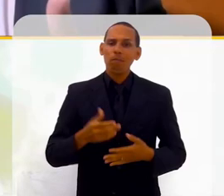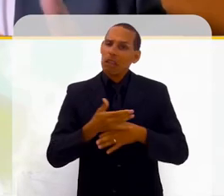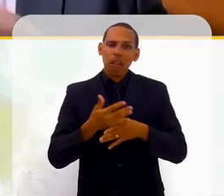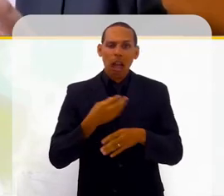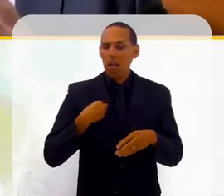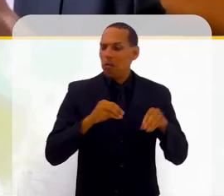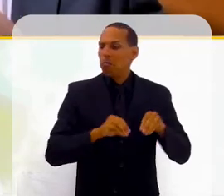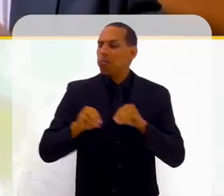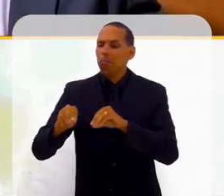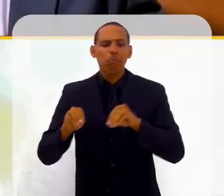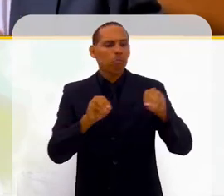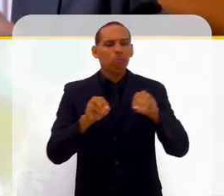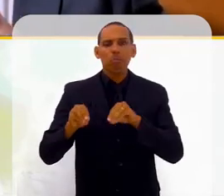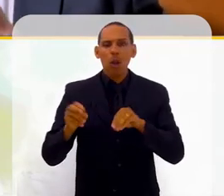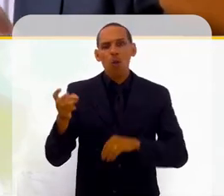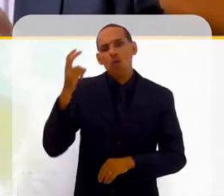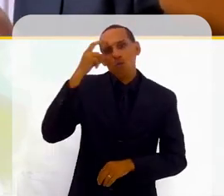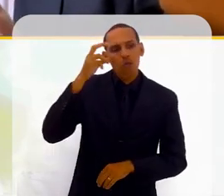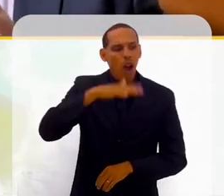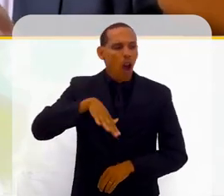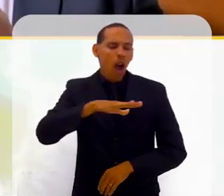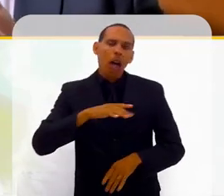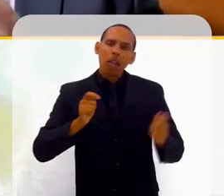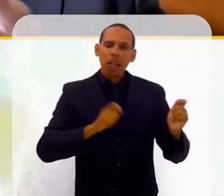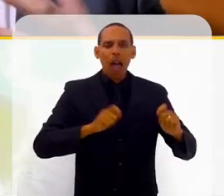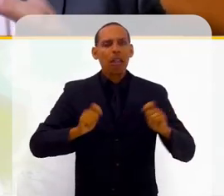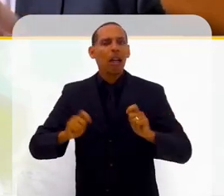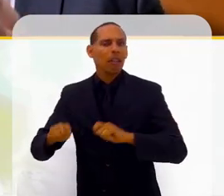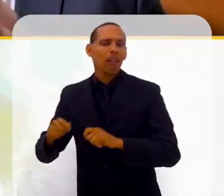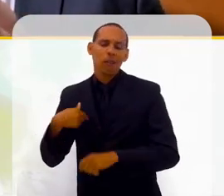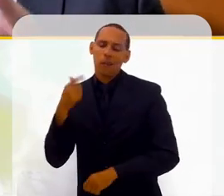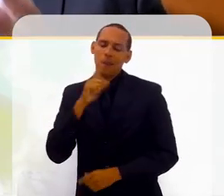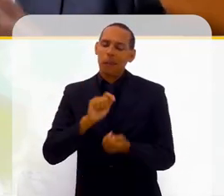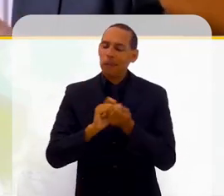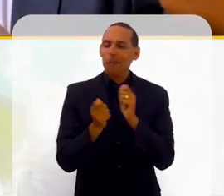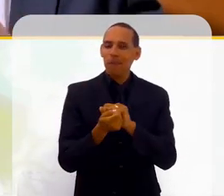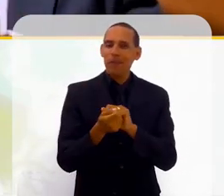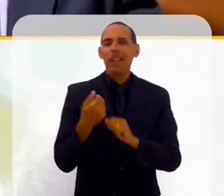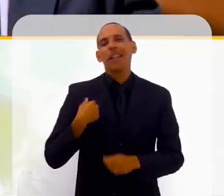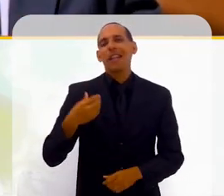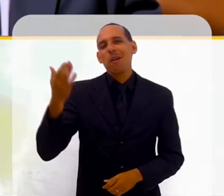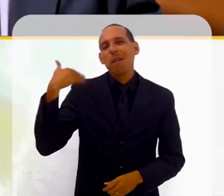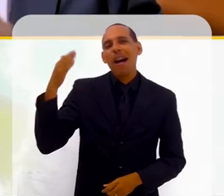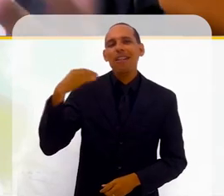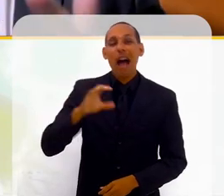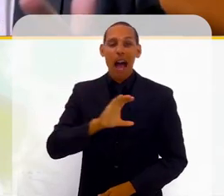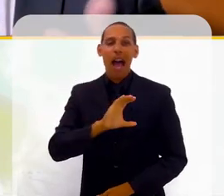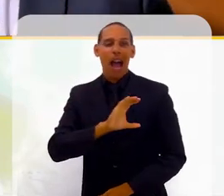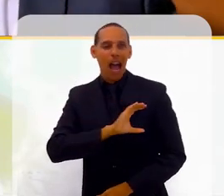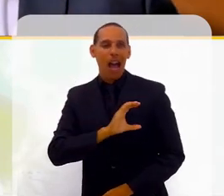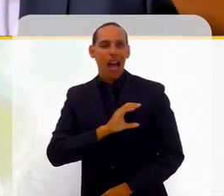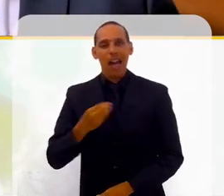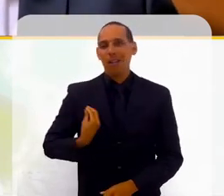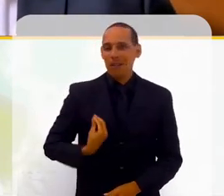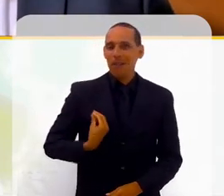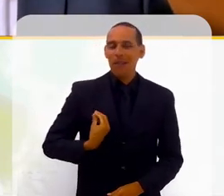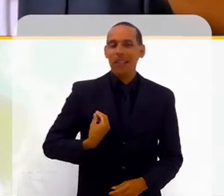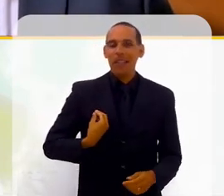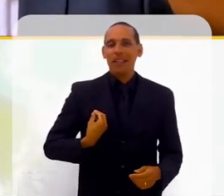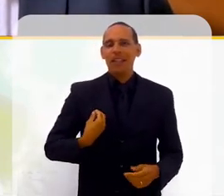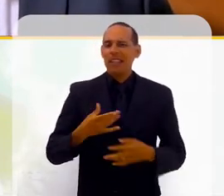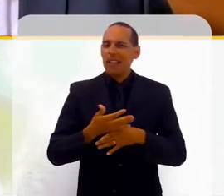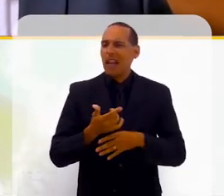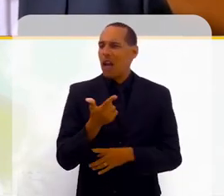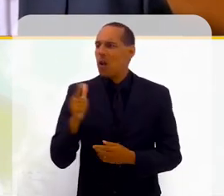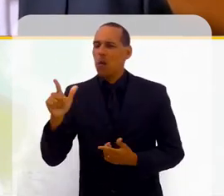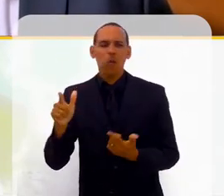cidade, mudar de cultura, mudar de ambiente e eu sou uma pessoa muito adaptável. Eu morei, por exemplo, no Canadá, em duas cidades no Canadá e